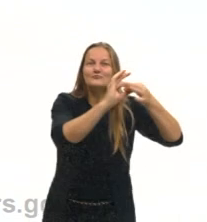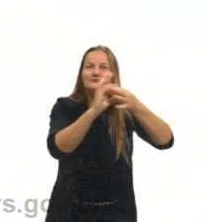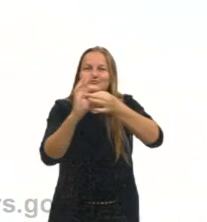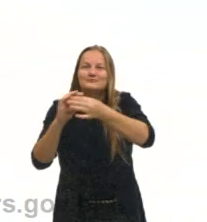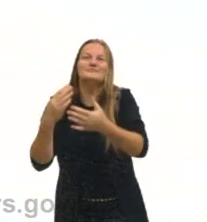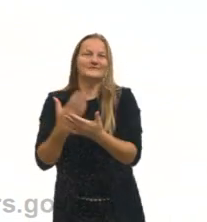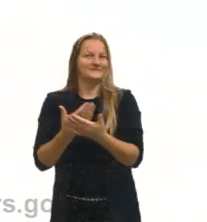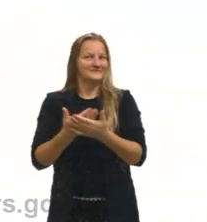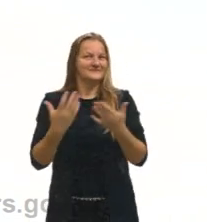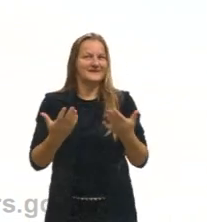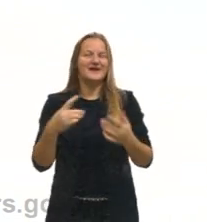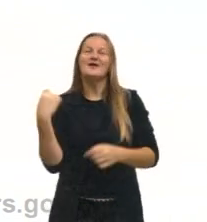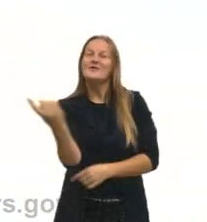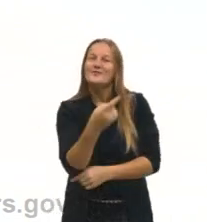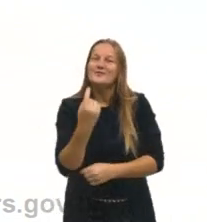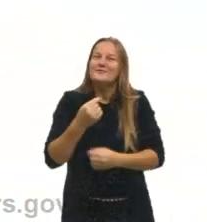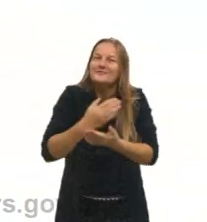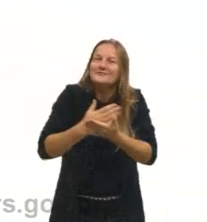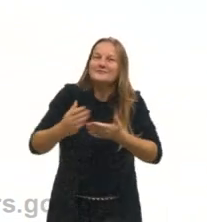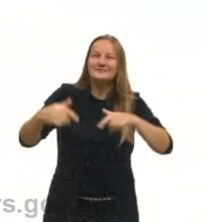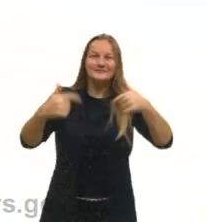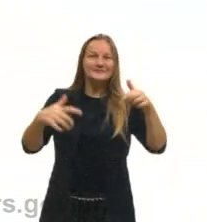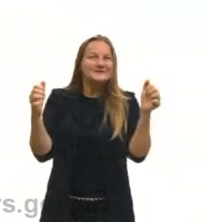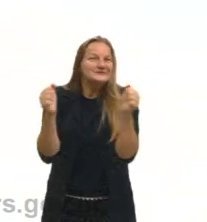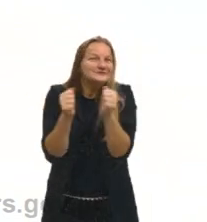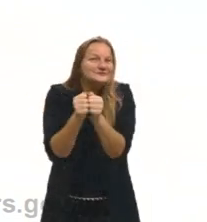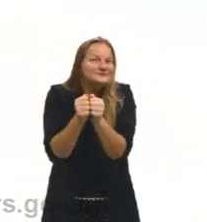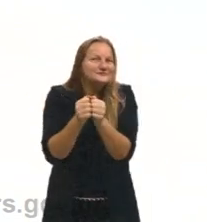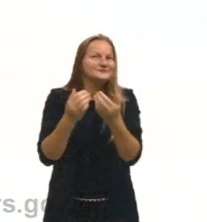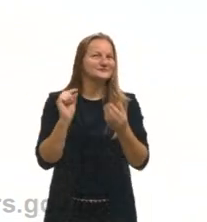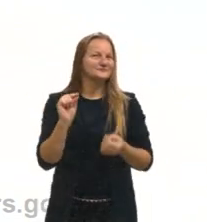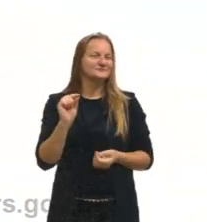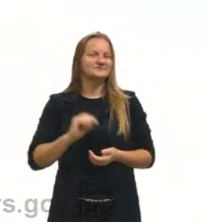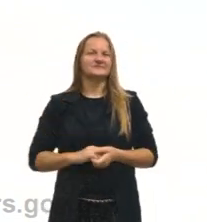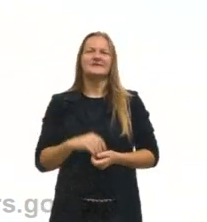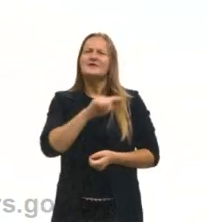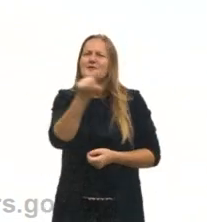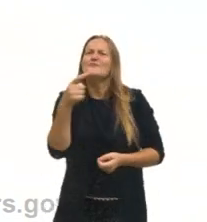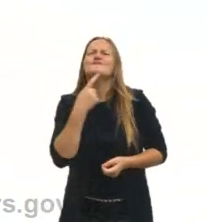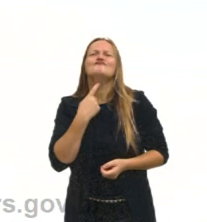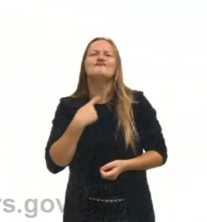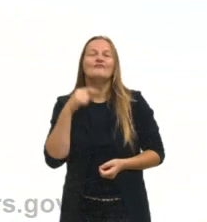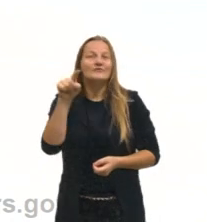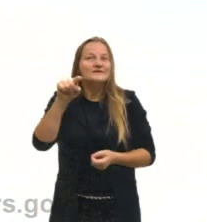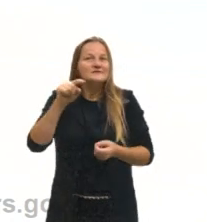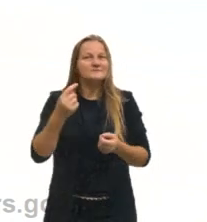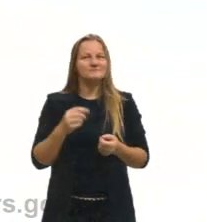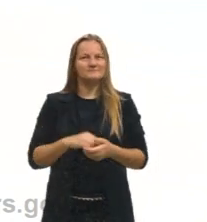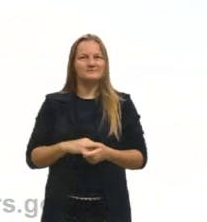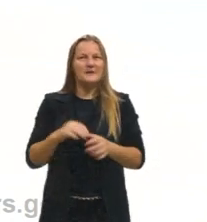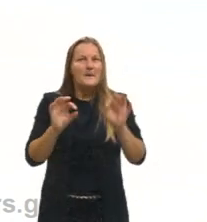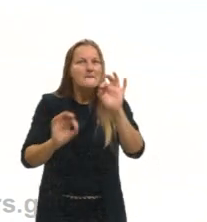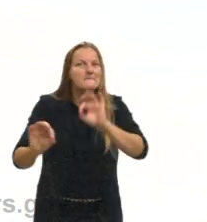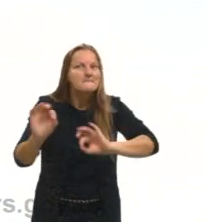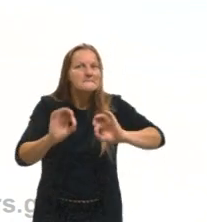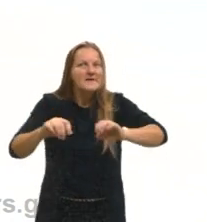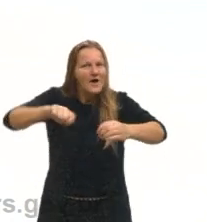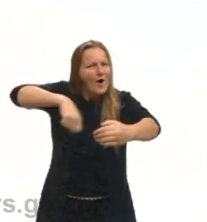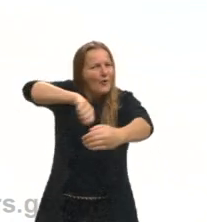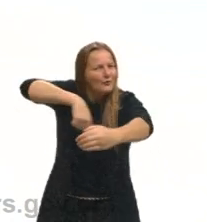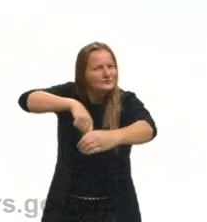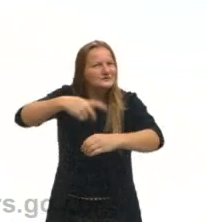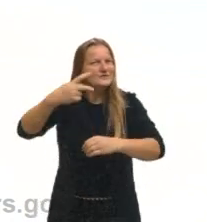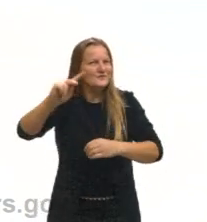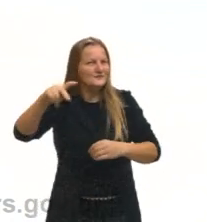dessa aula, nós vamos trabalhar juntos hoje. Eu quero que vocês separem aí na cozinha de